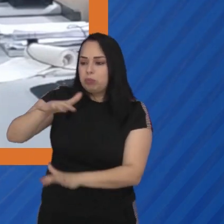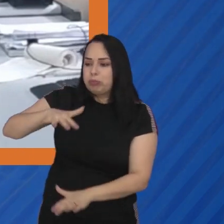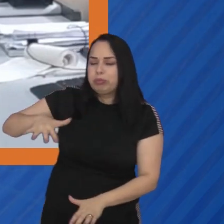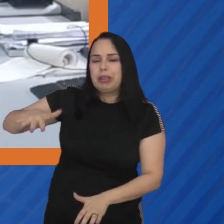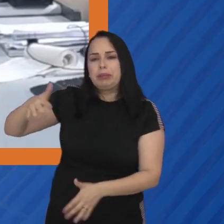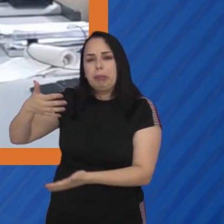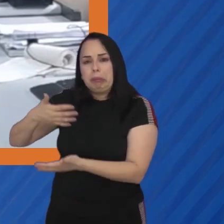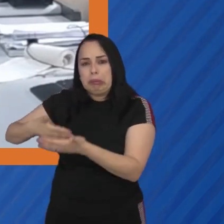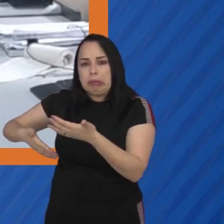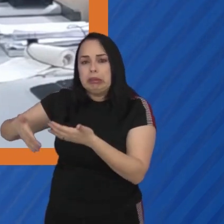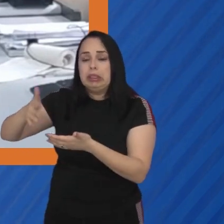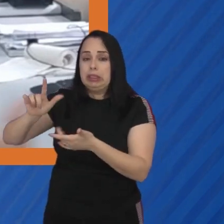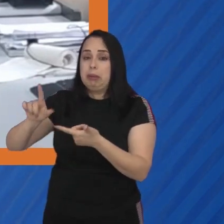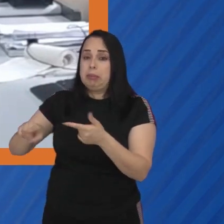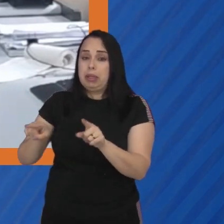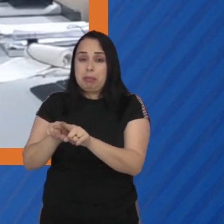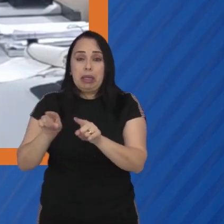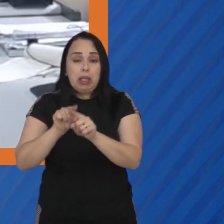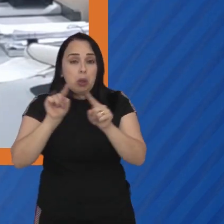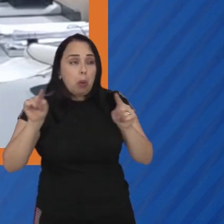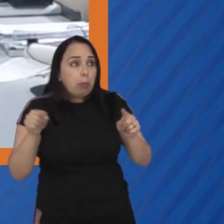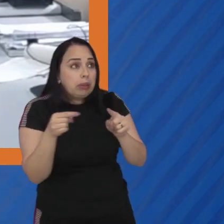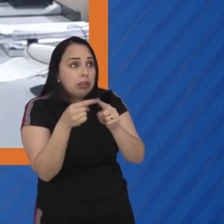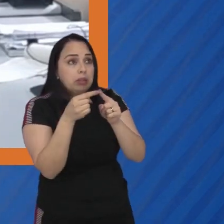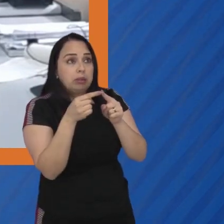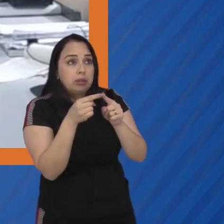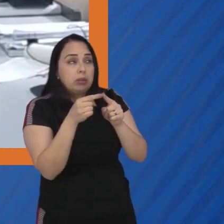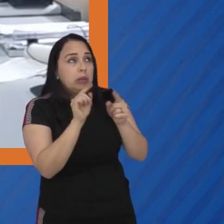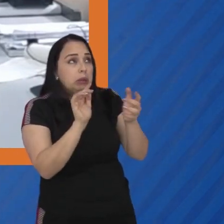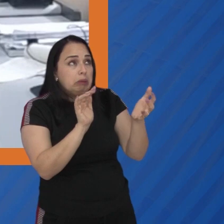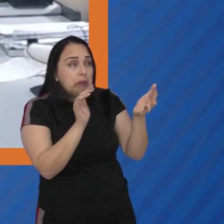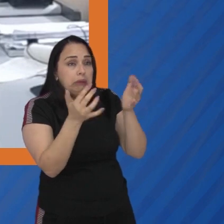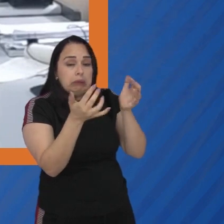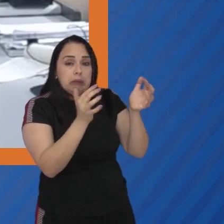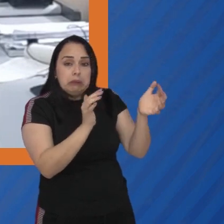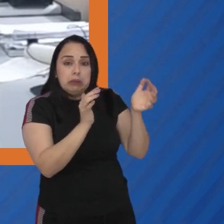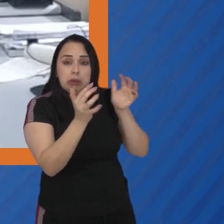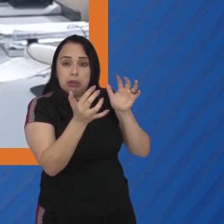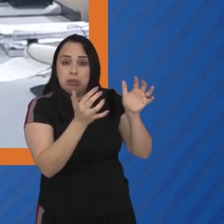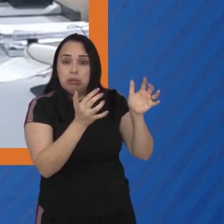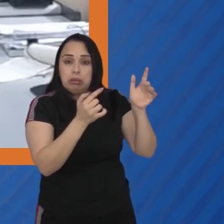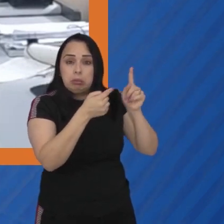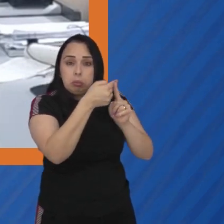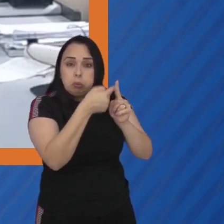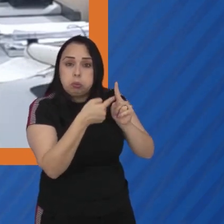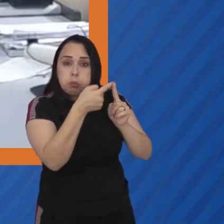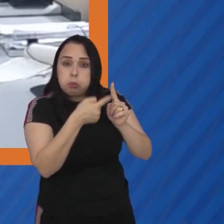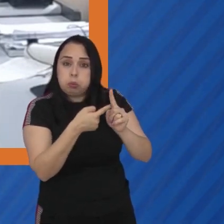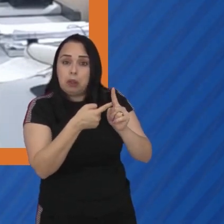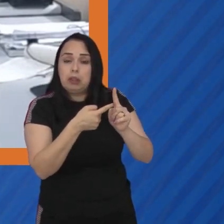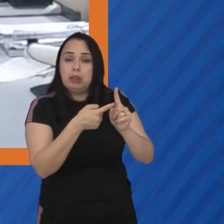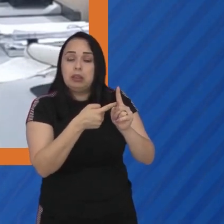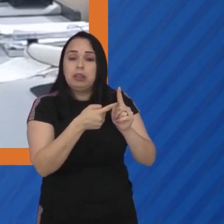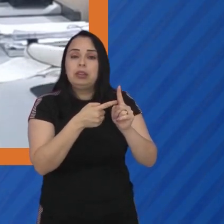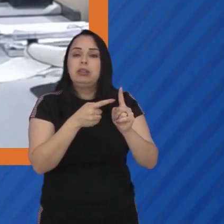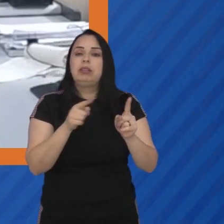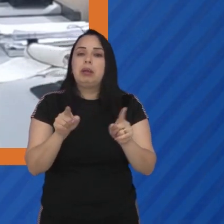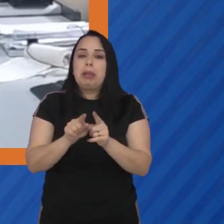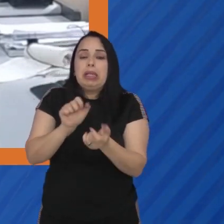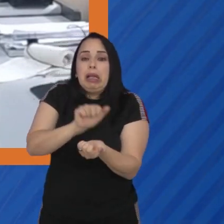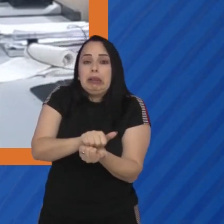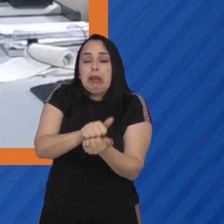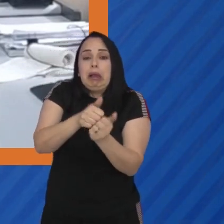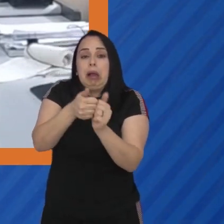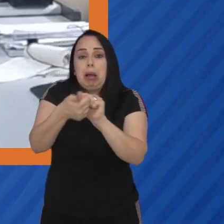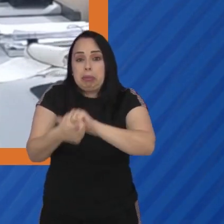além de ter uma relação direta com as variáveis meteorológicas tem a questão